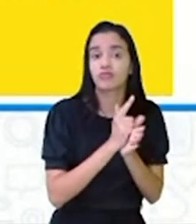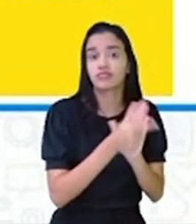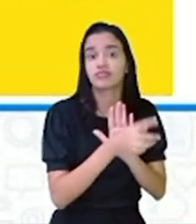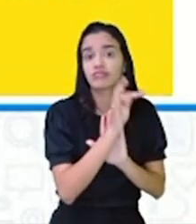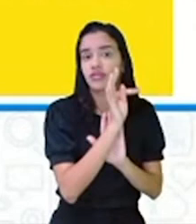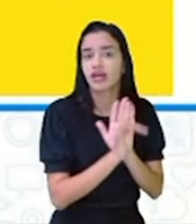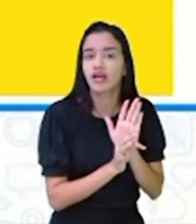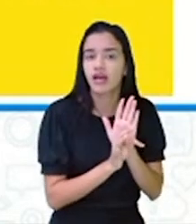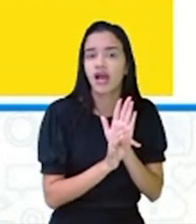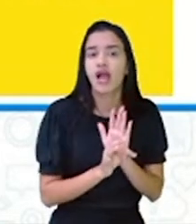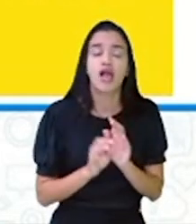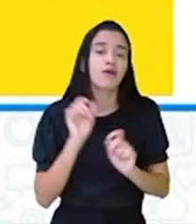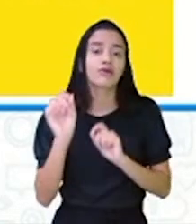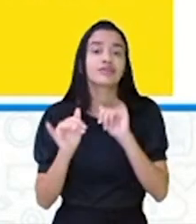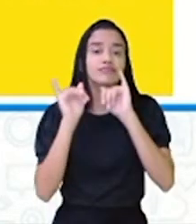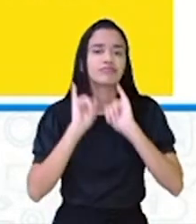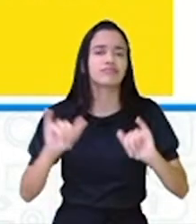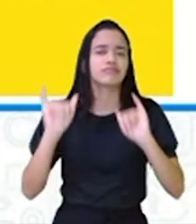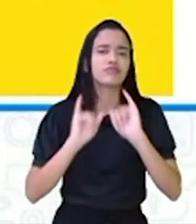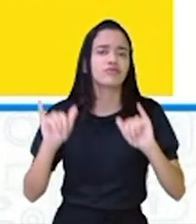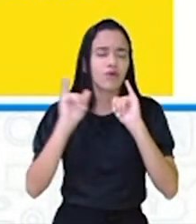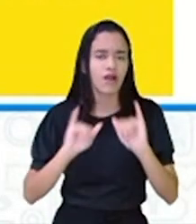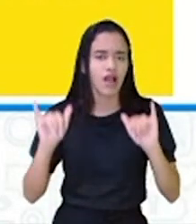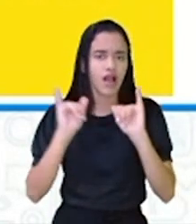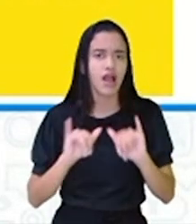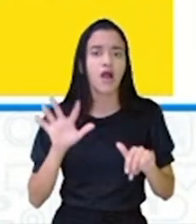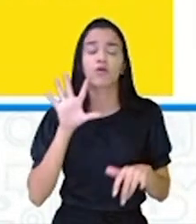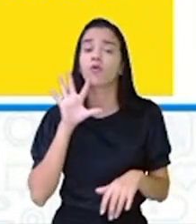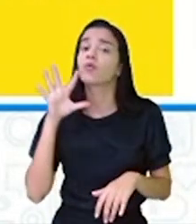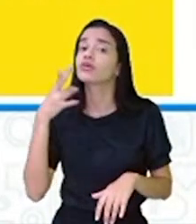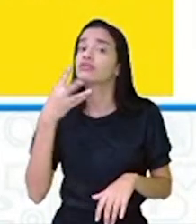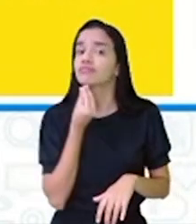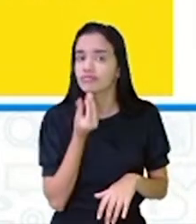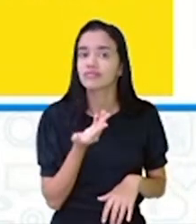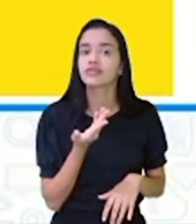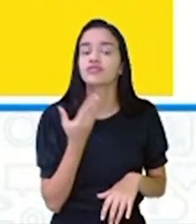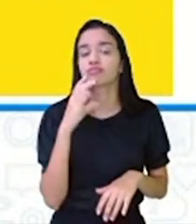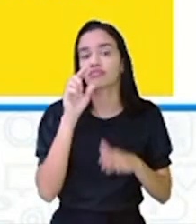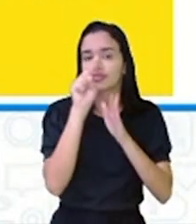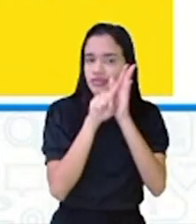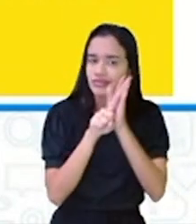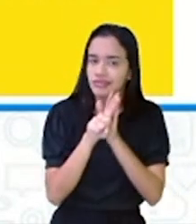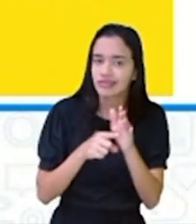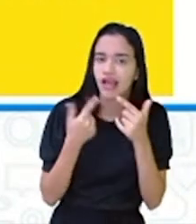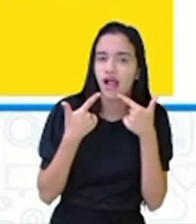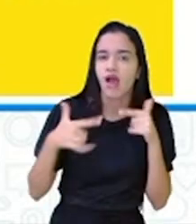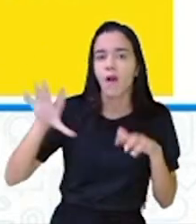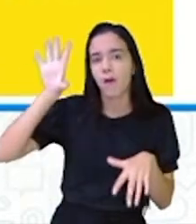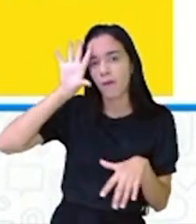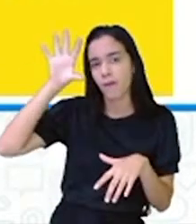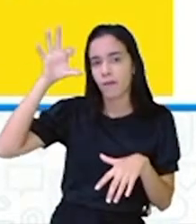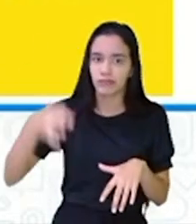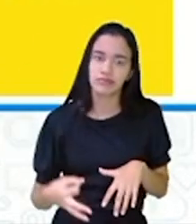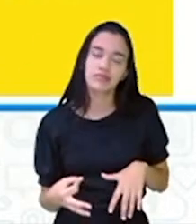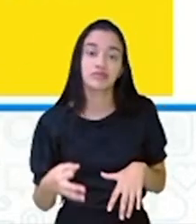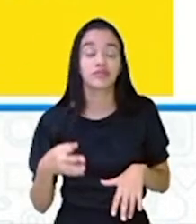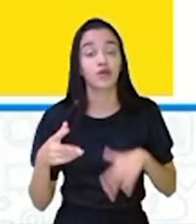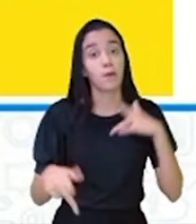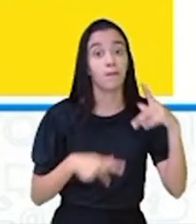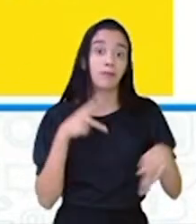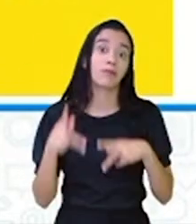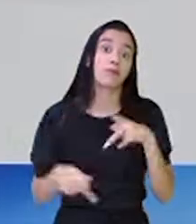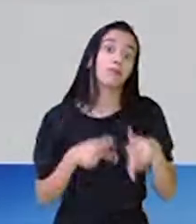que procura divulgar e informar conhecimentos científicos em linguagem compreensível ao grande público.